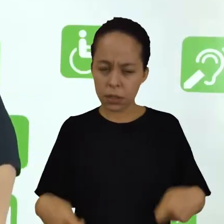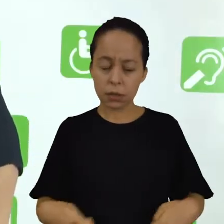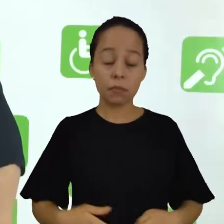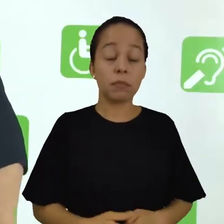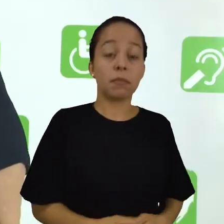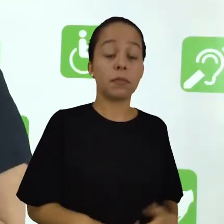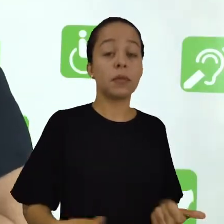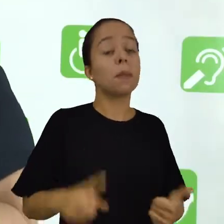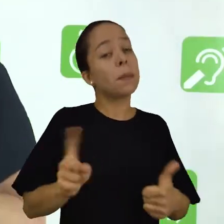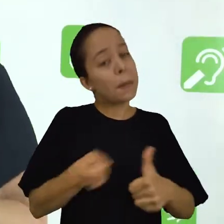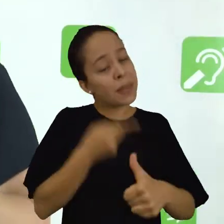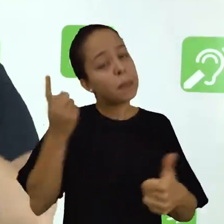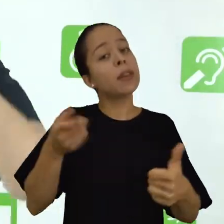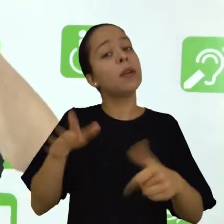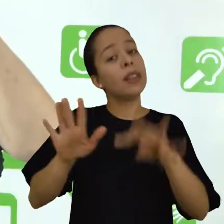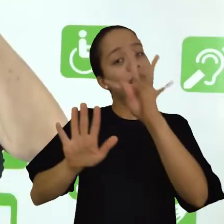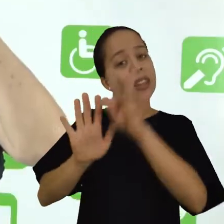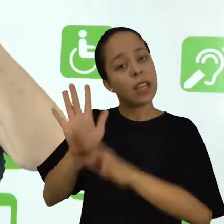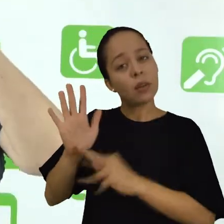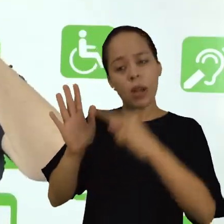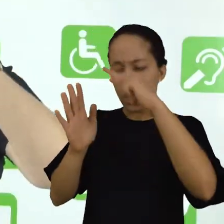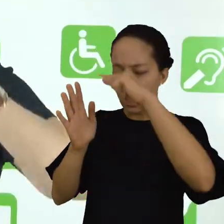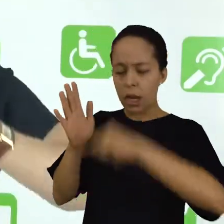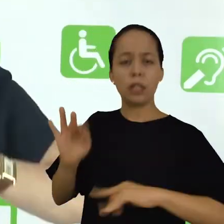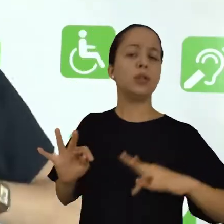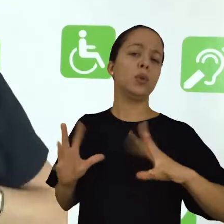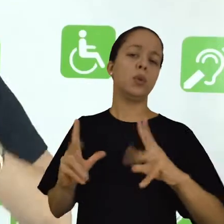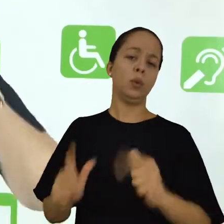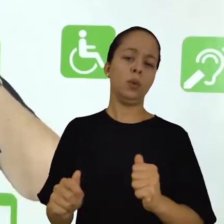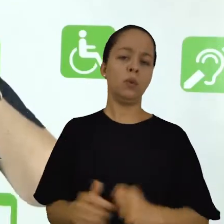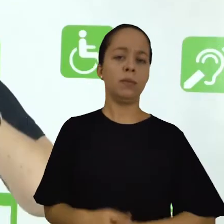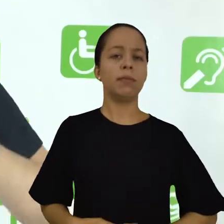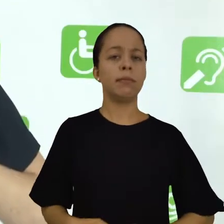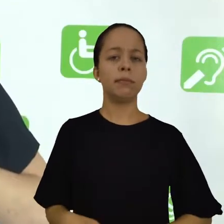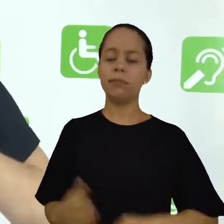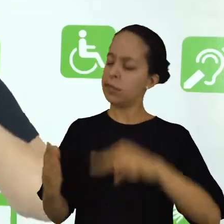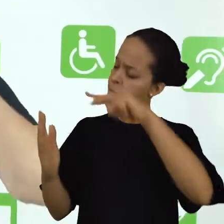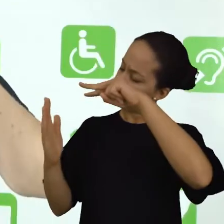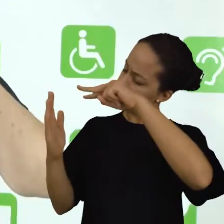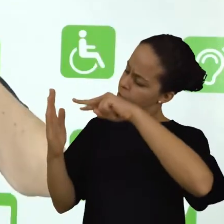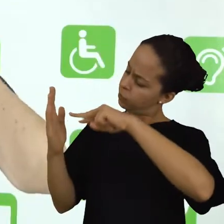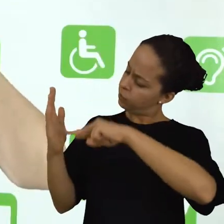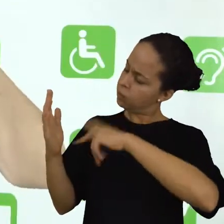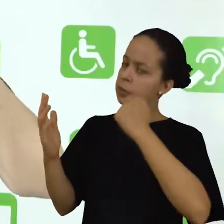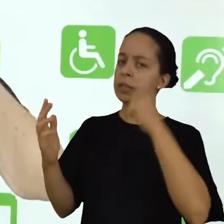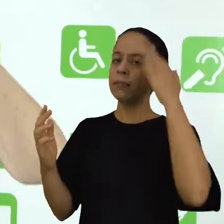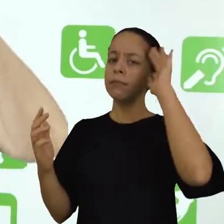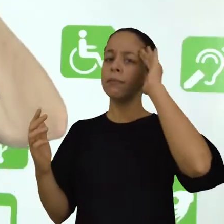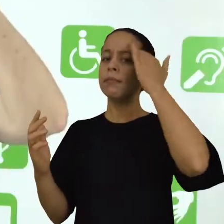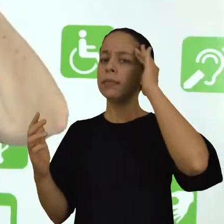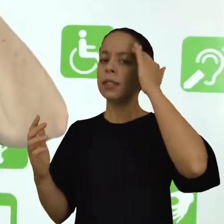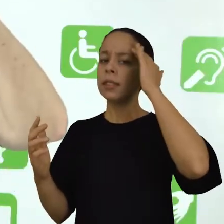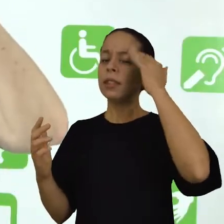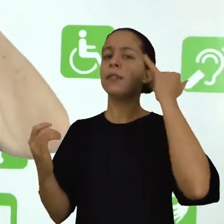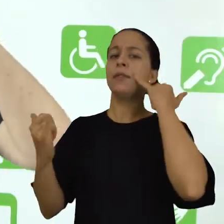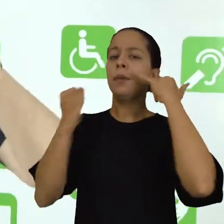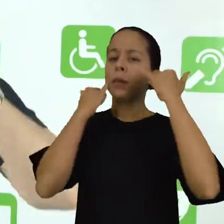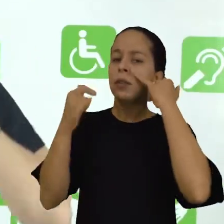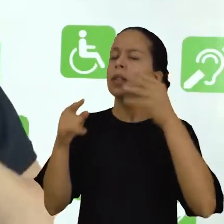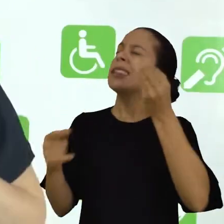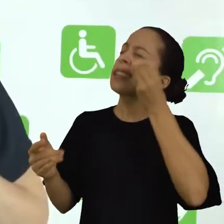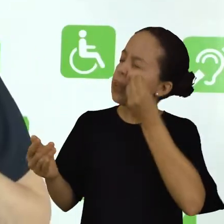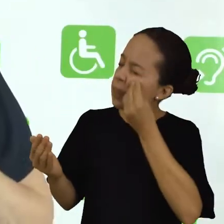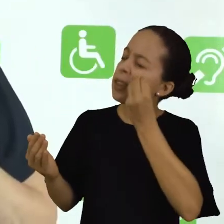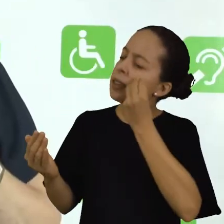-lo? Então, primeiro, faça a leitura do texto completo. tente entender a